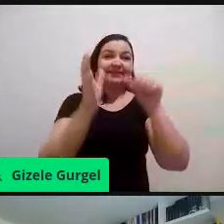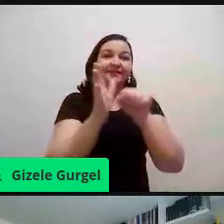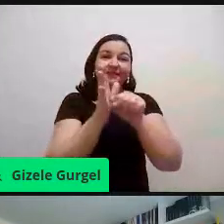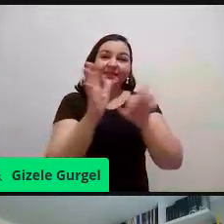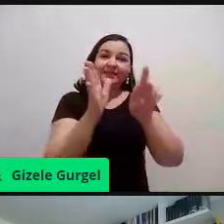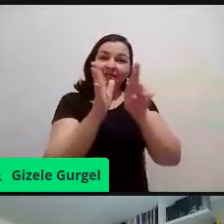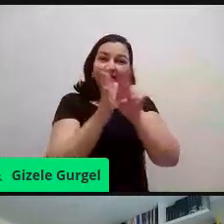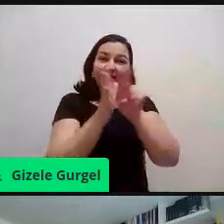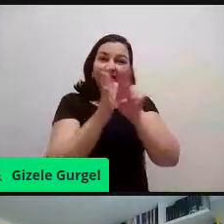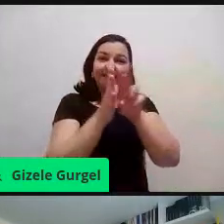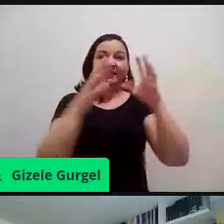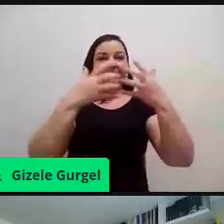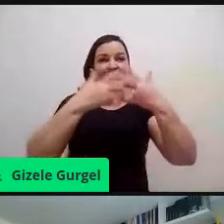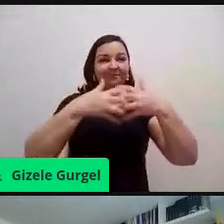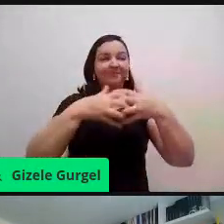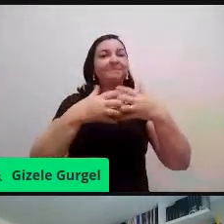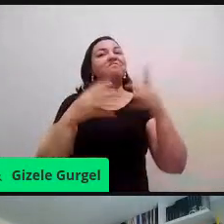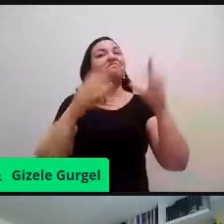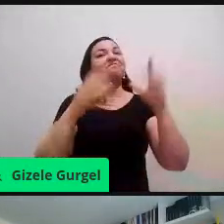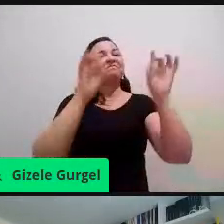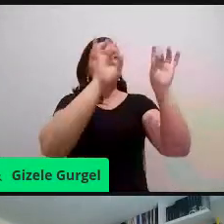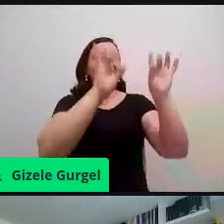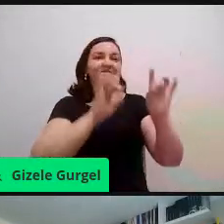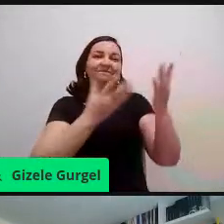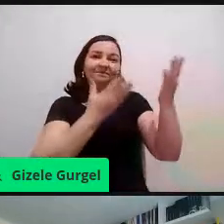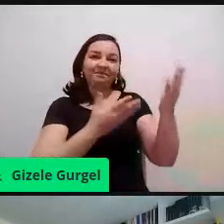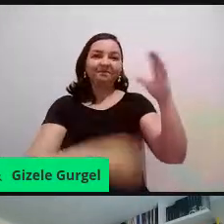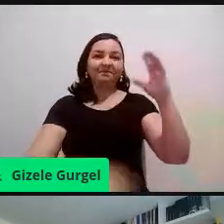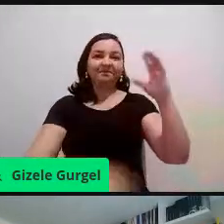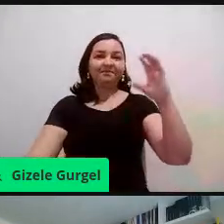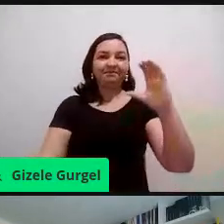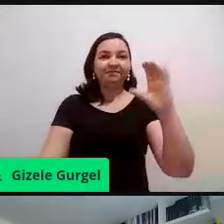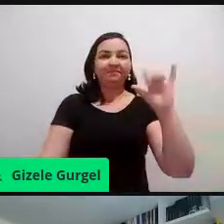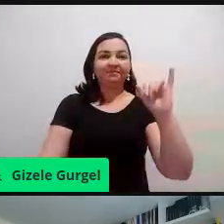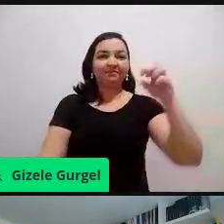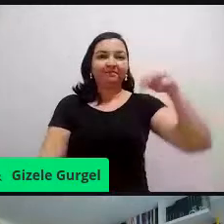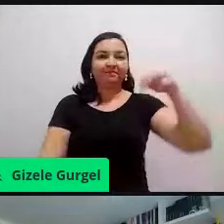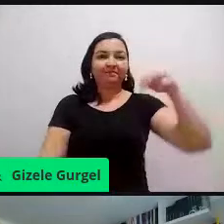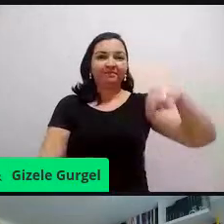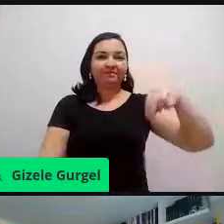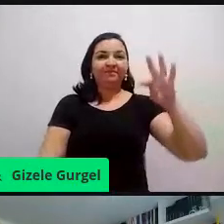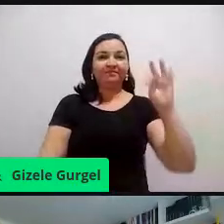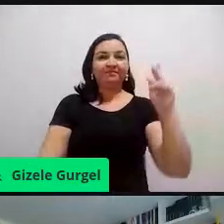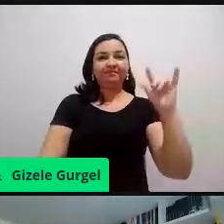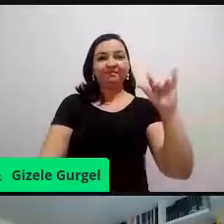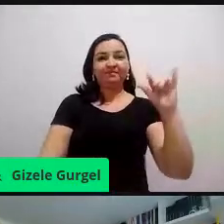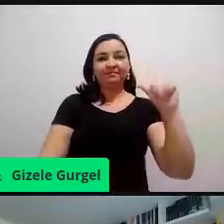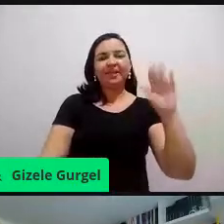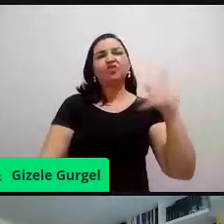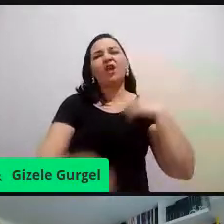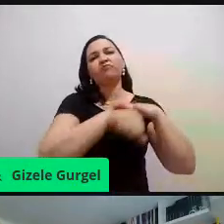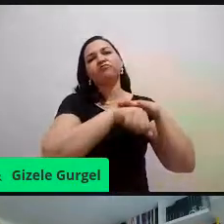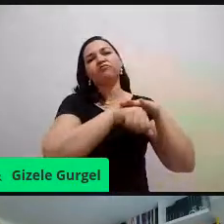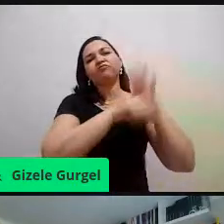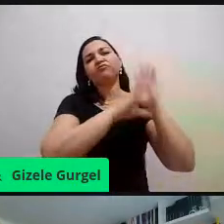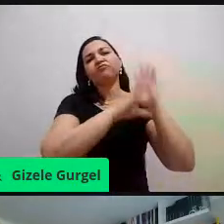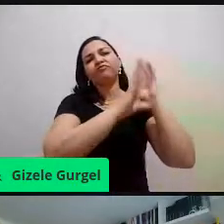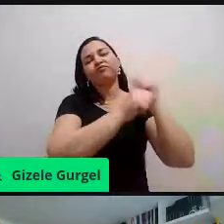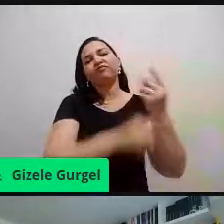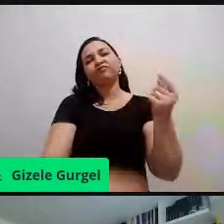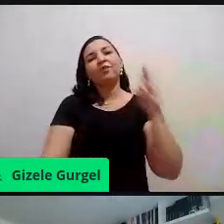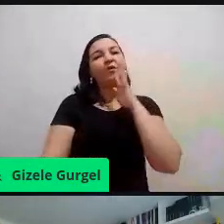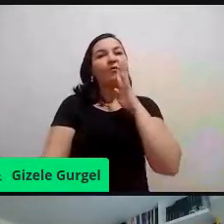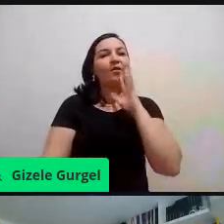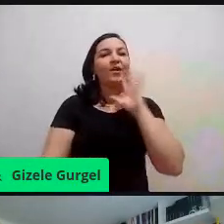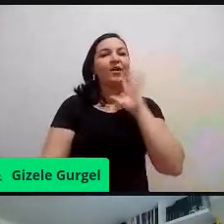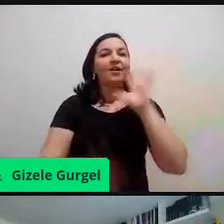a Cíntia, que a gente já conversa já há um tempo, ela já conheceu a nossa equipe,